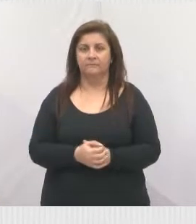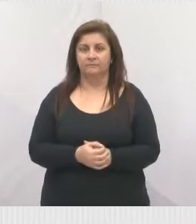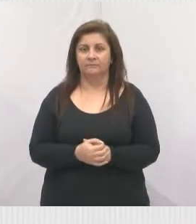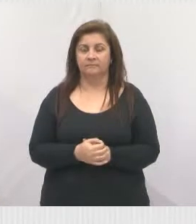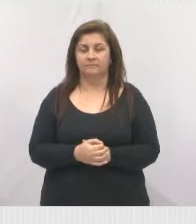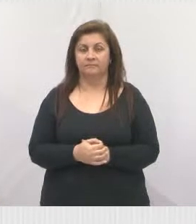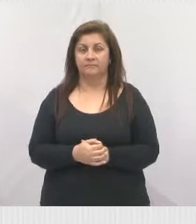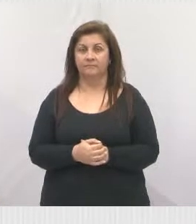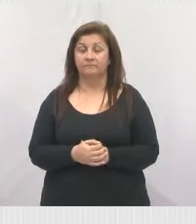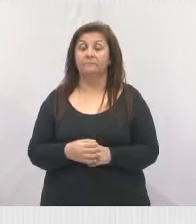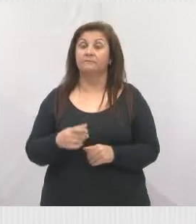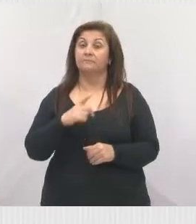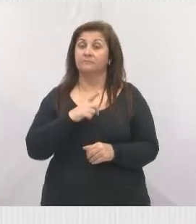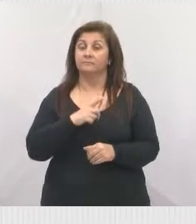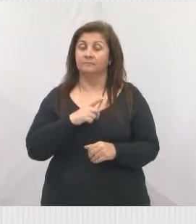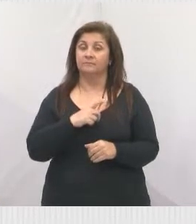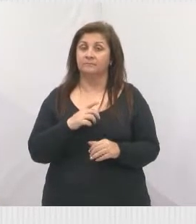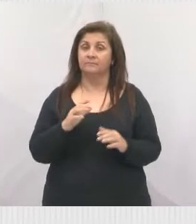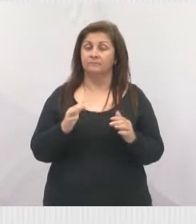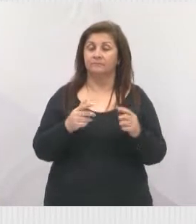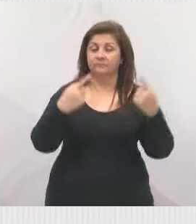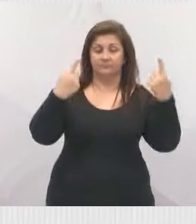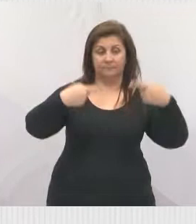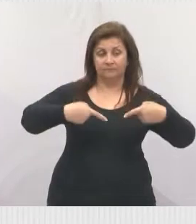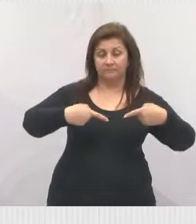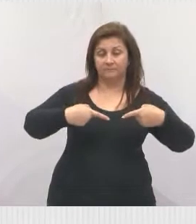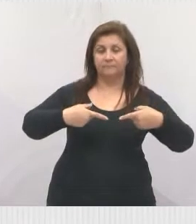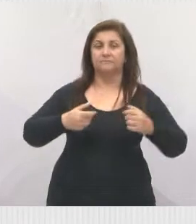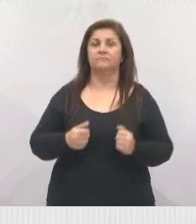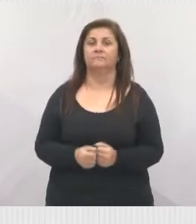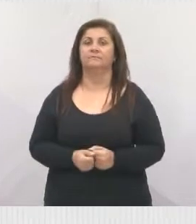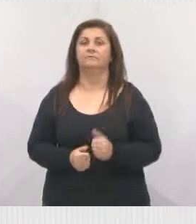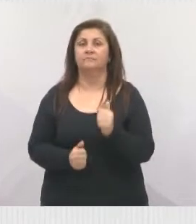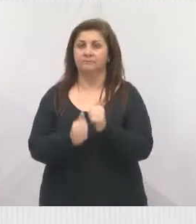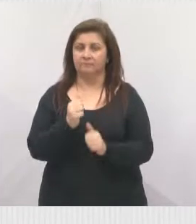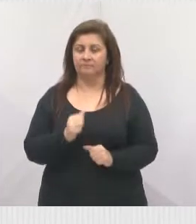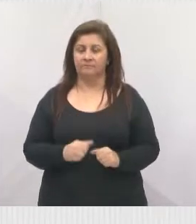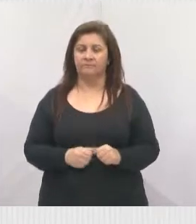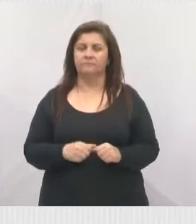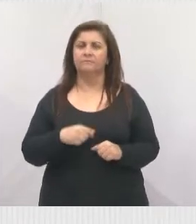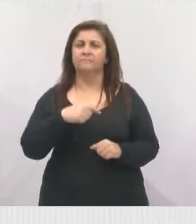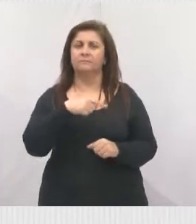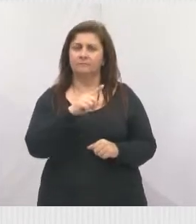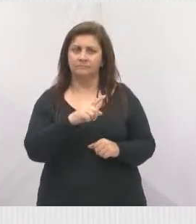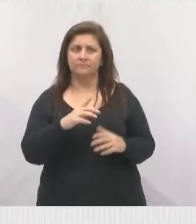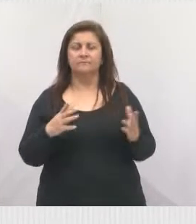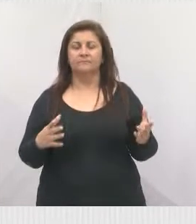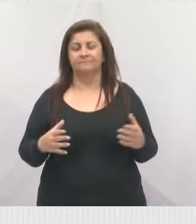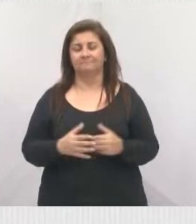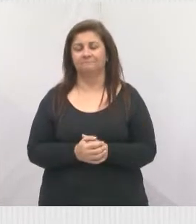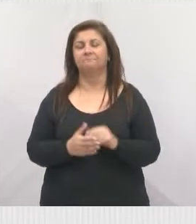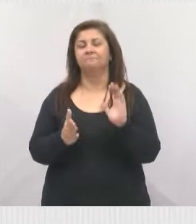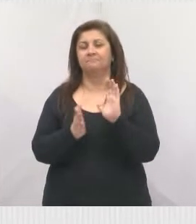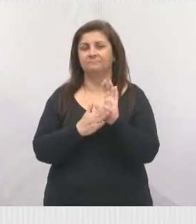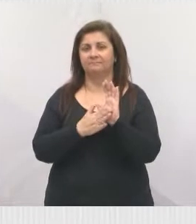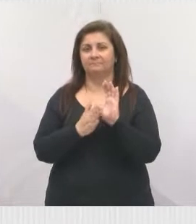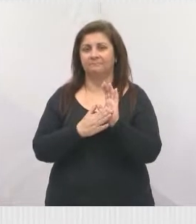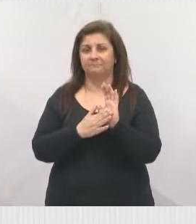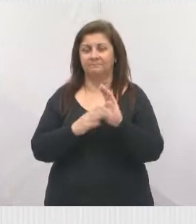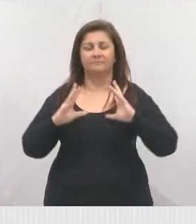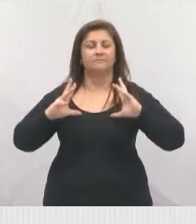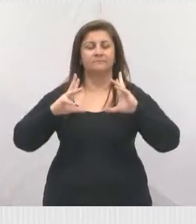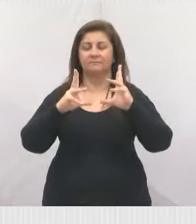chegar nessas finais, para quando tiver algum jogo importante, ser mandado lá no Duca Ambuzano. Parabéns a todos